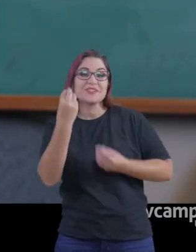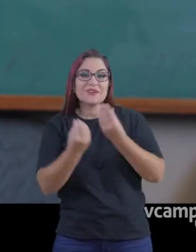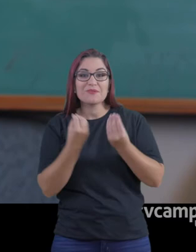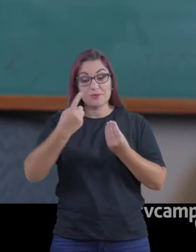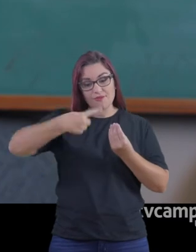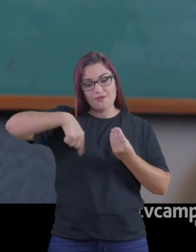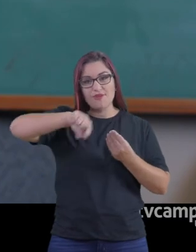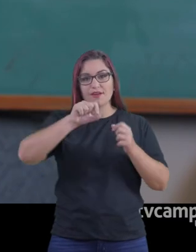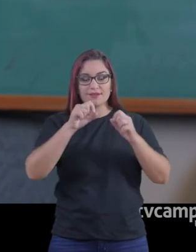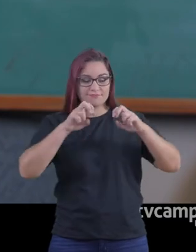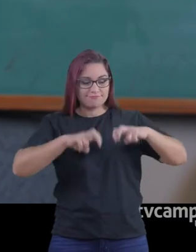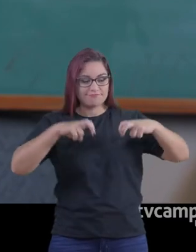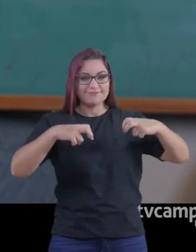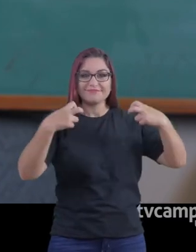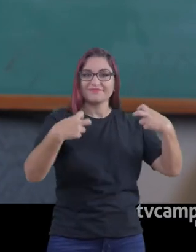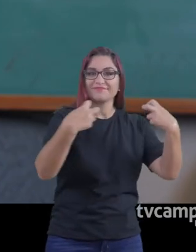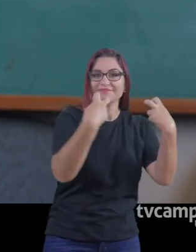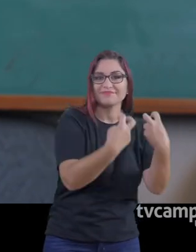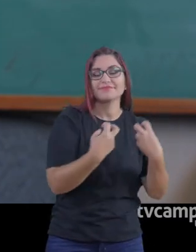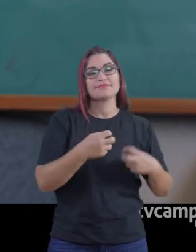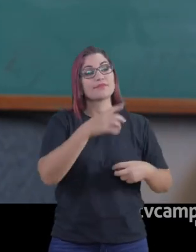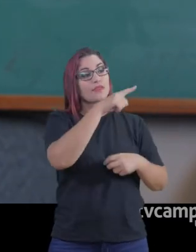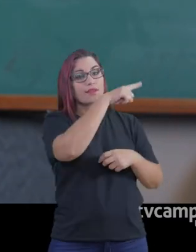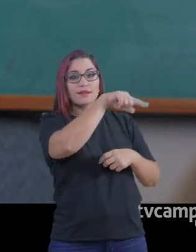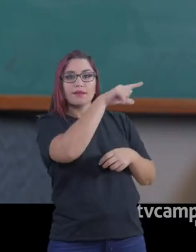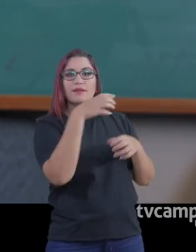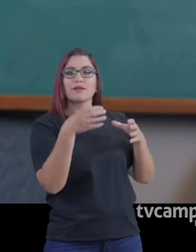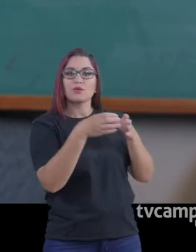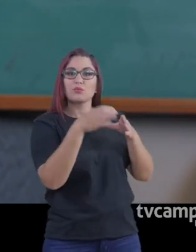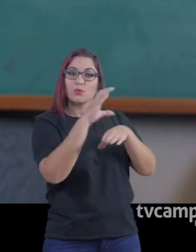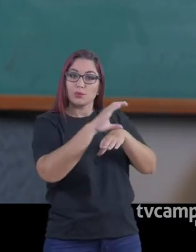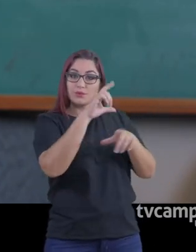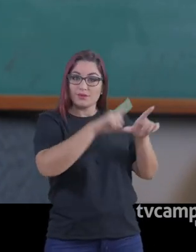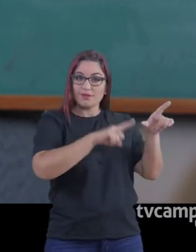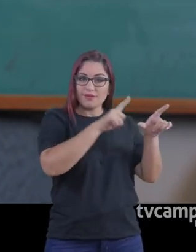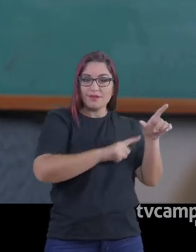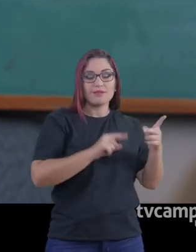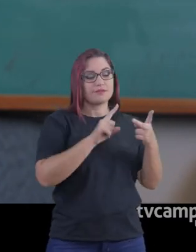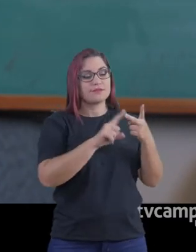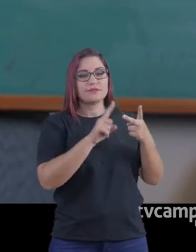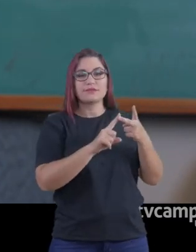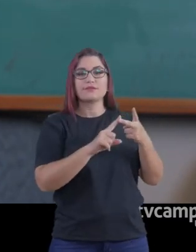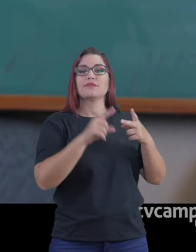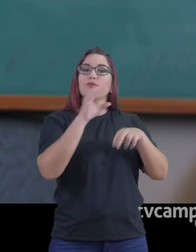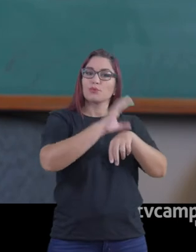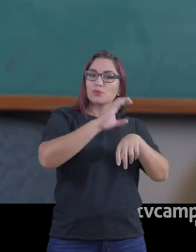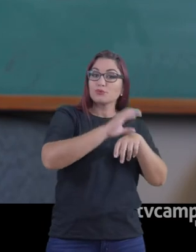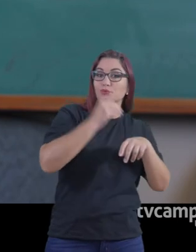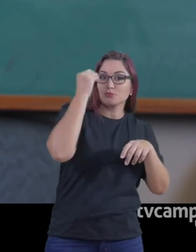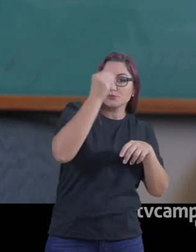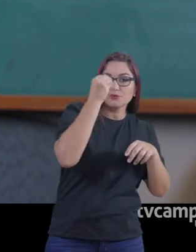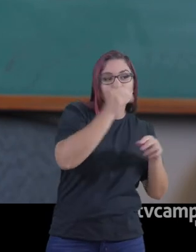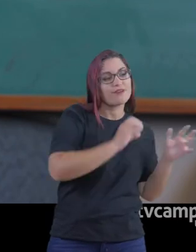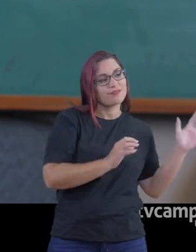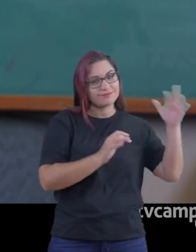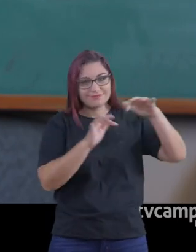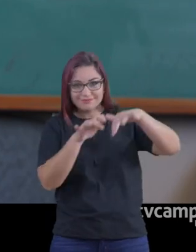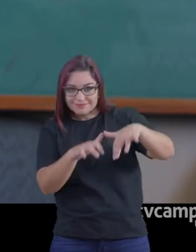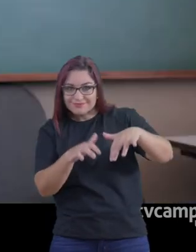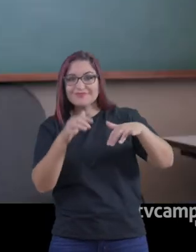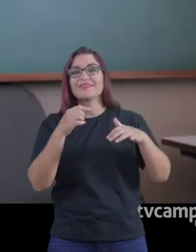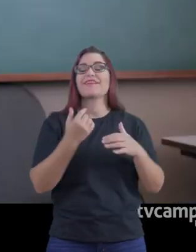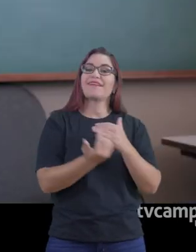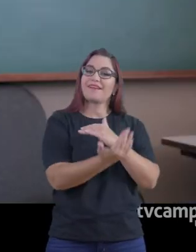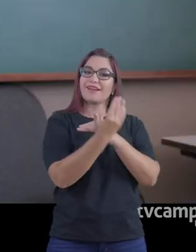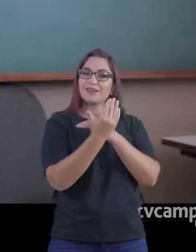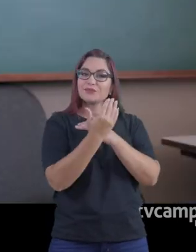Mais recentemente, a gente vai ter uma parceria com a CEIP, que é a clínica de atendimentos psicológicos da UFSM, vinculada ao